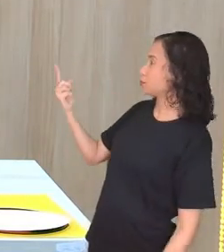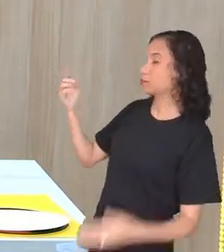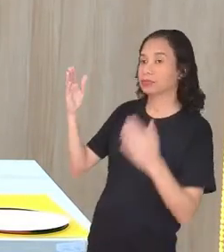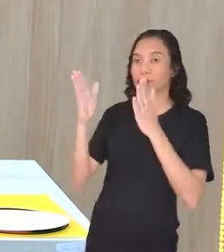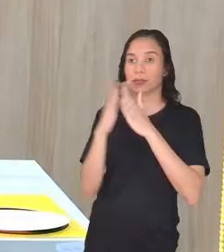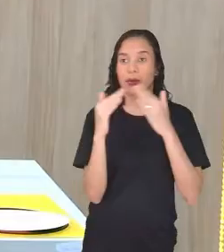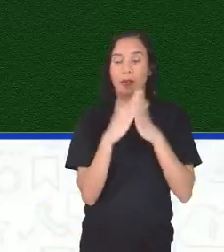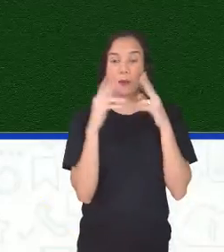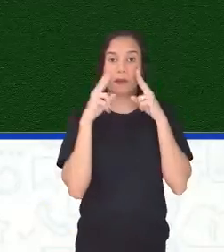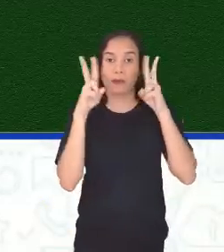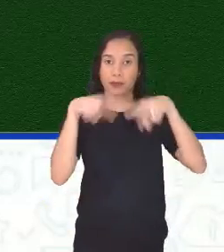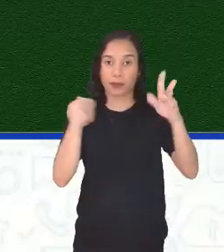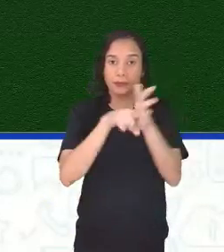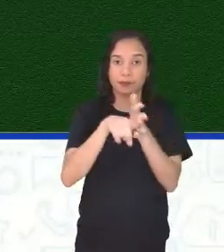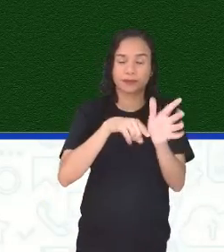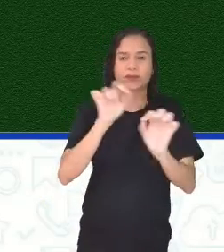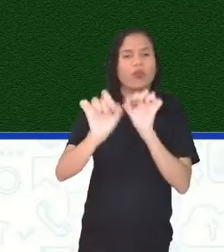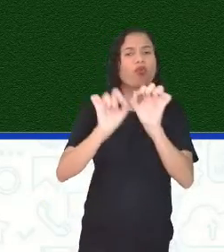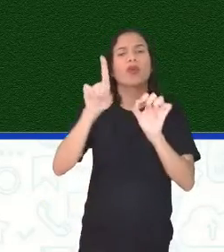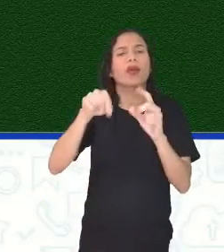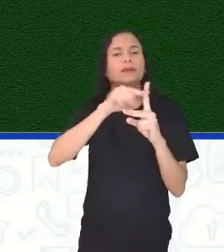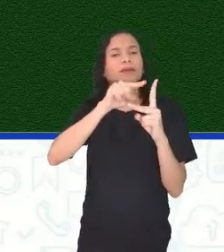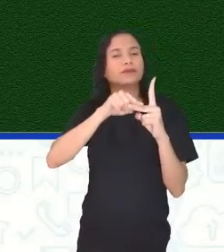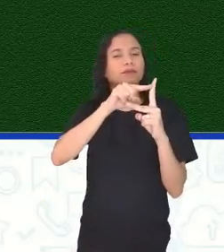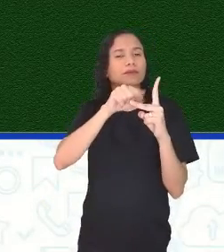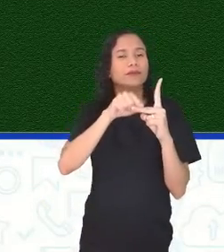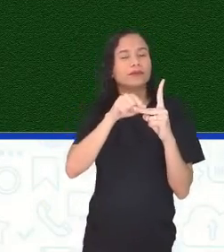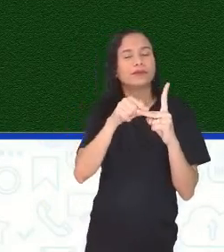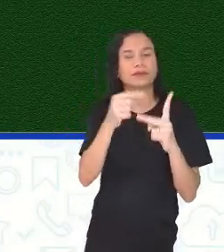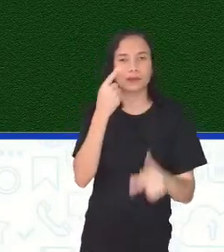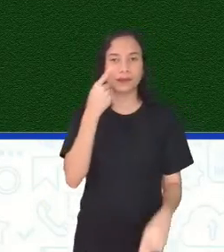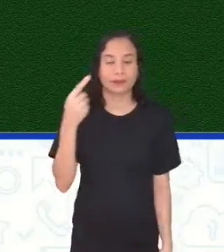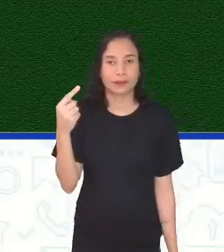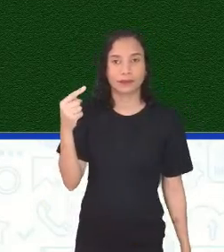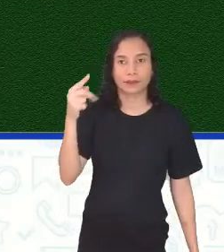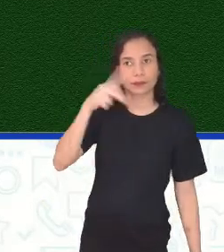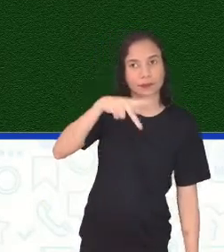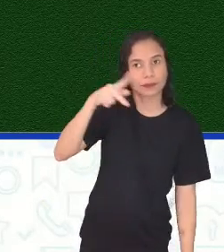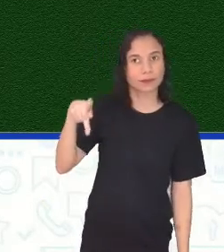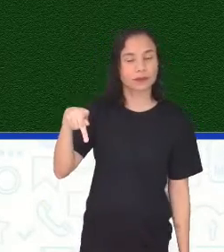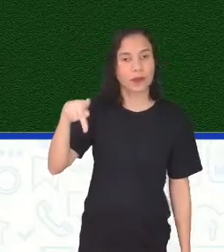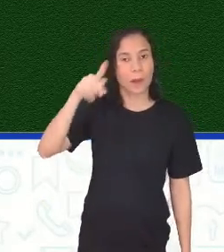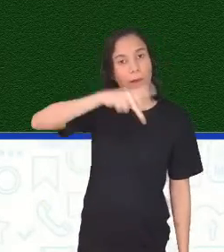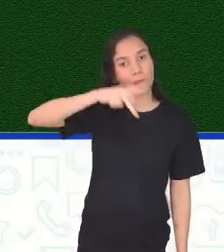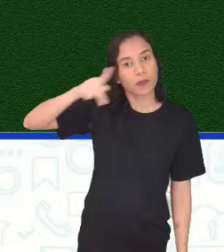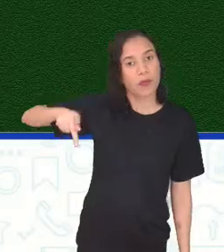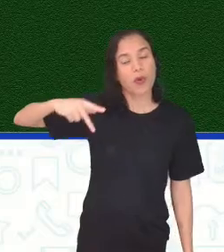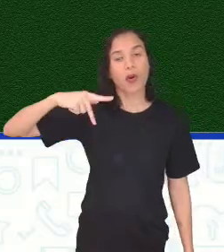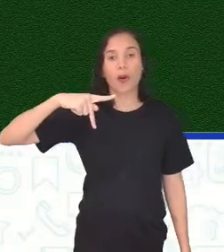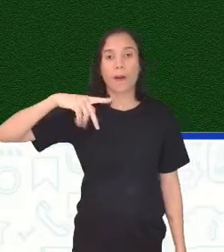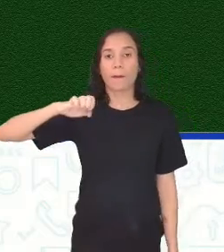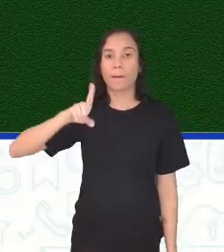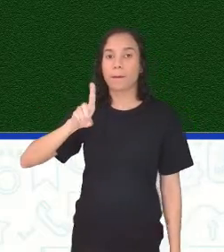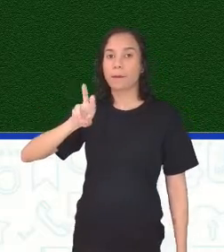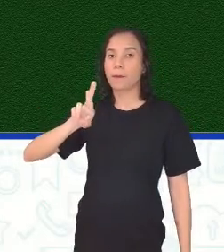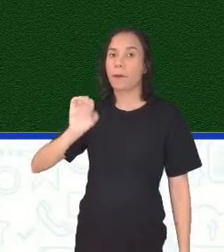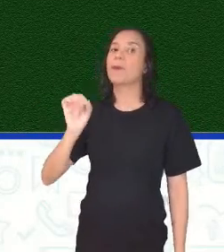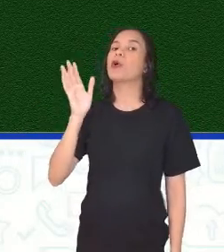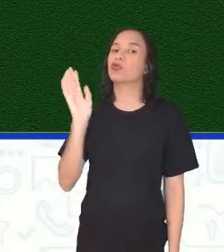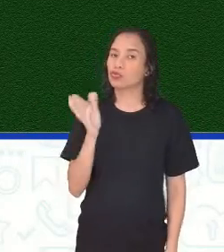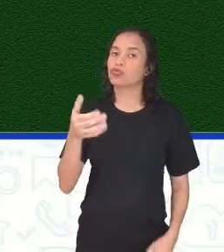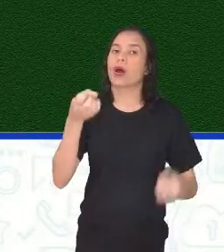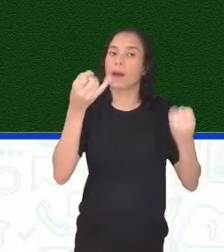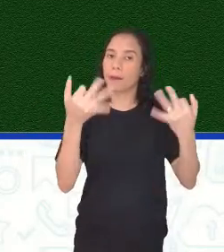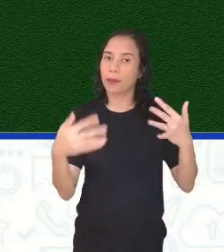vocês olharem o que é ângulo. Olha só. Eita, professora. Professor Pedro já falou sobre ângulos